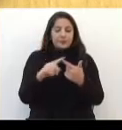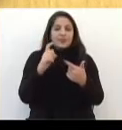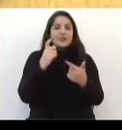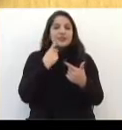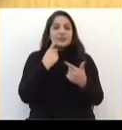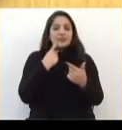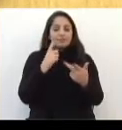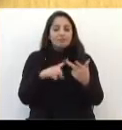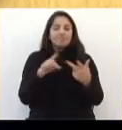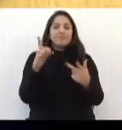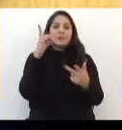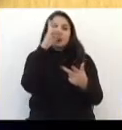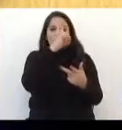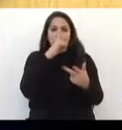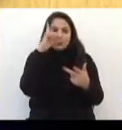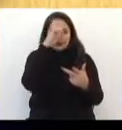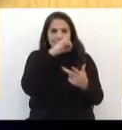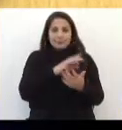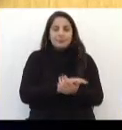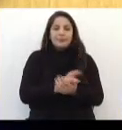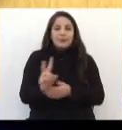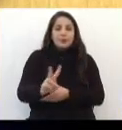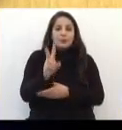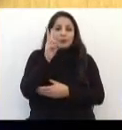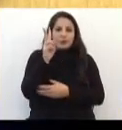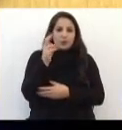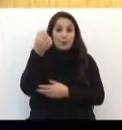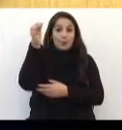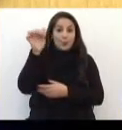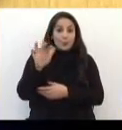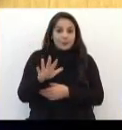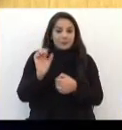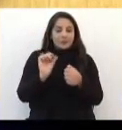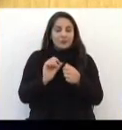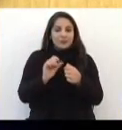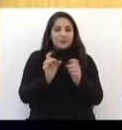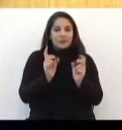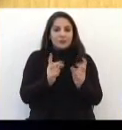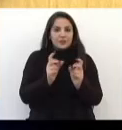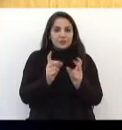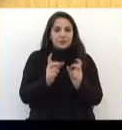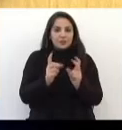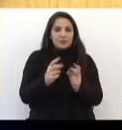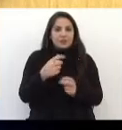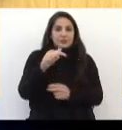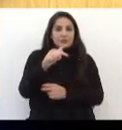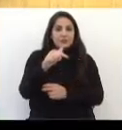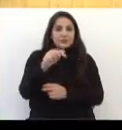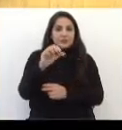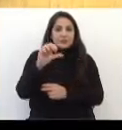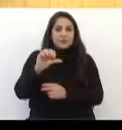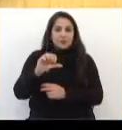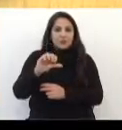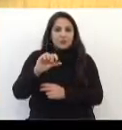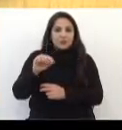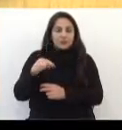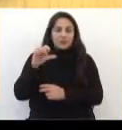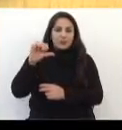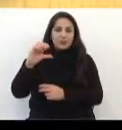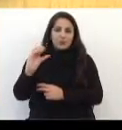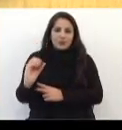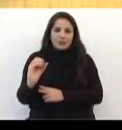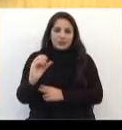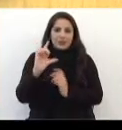E também no domingo As tarifas promocionais Serão vendidas A partir de R 79,90 E depois do